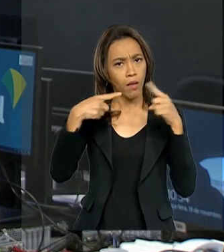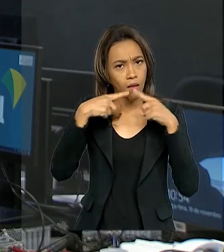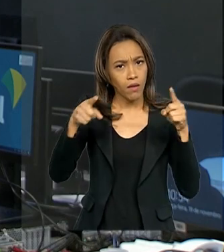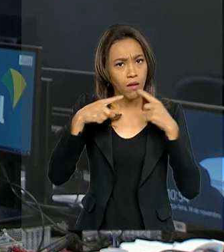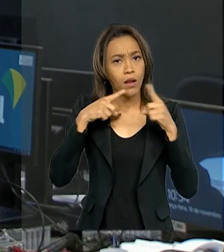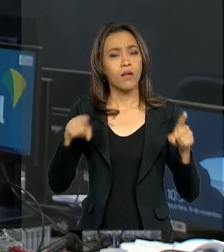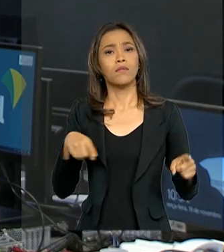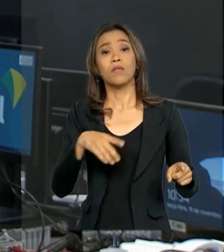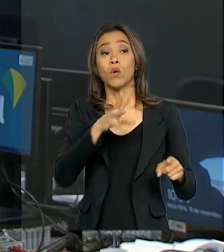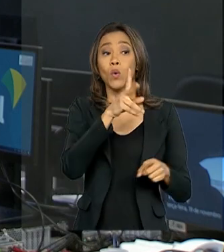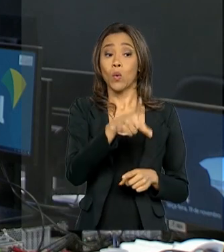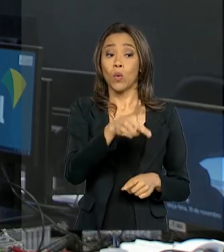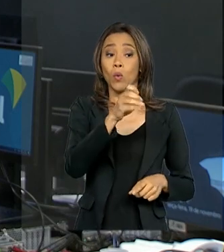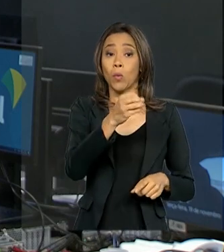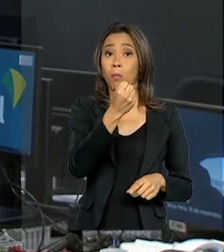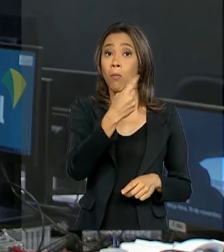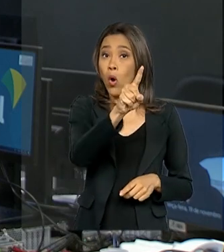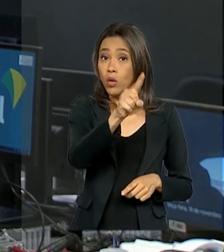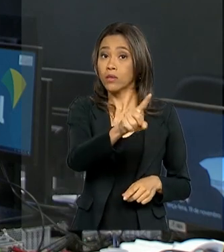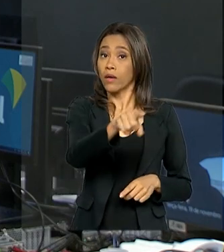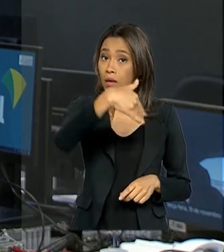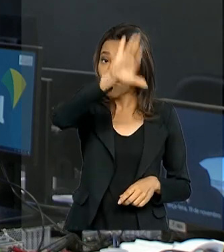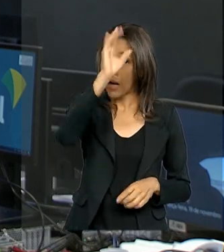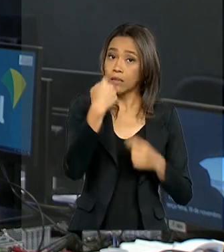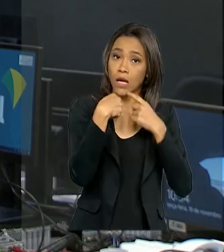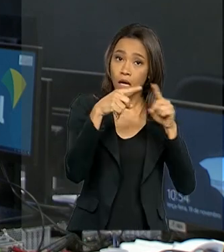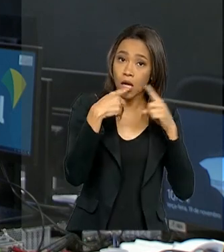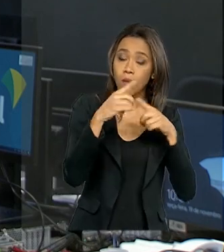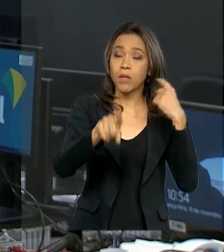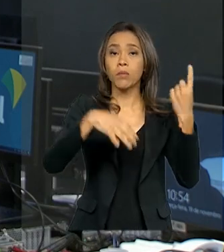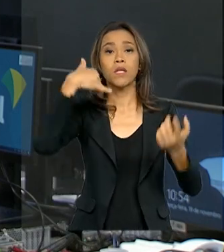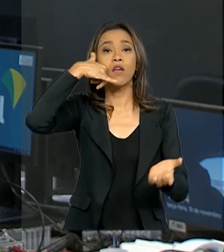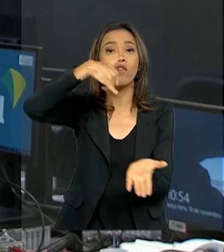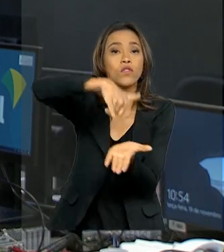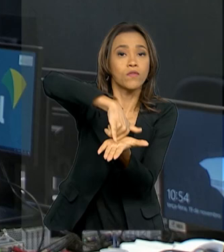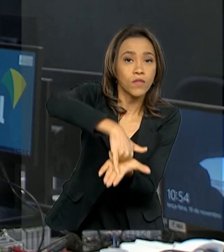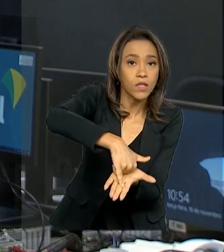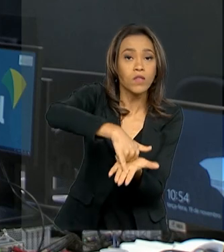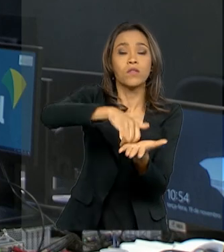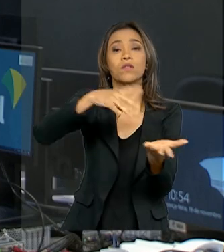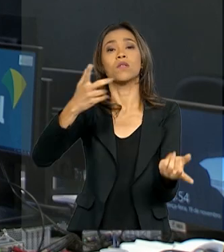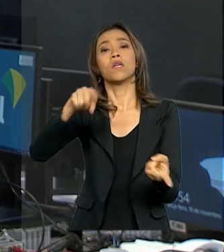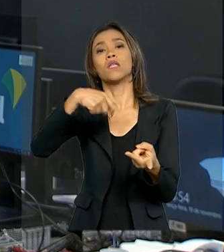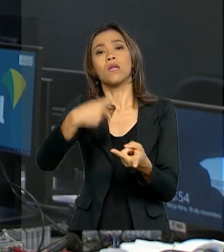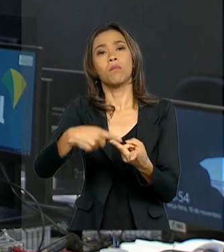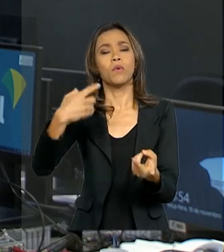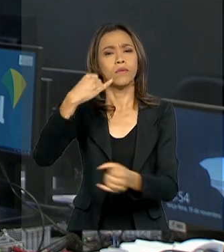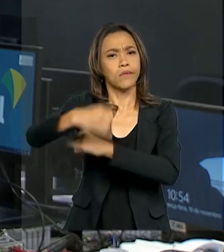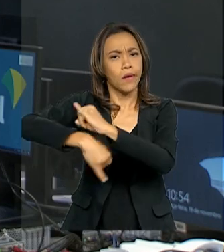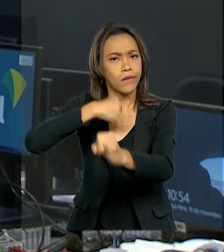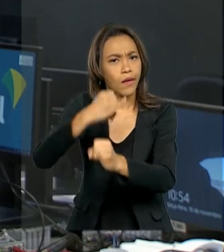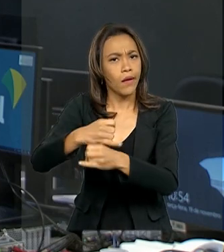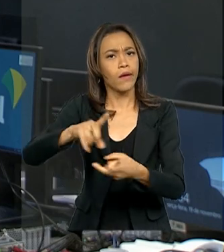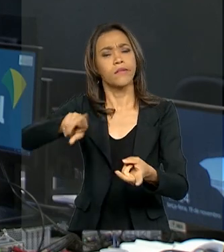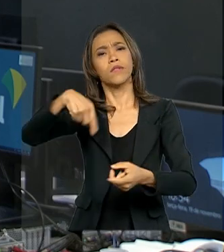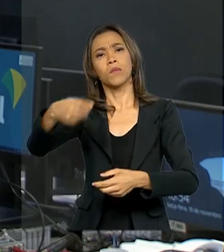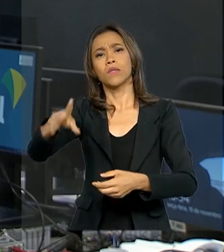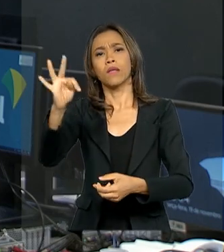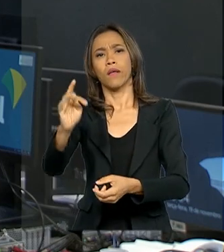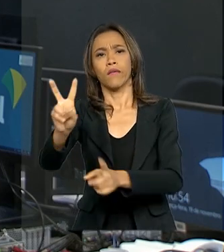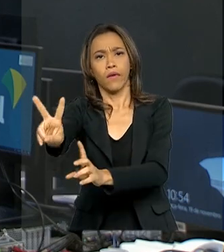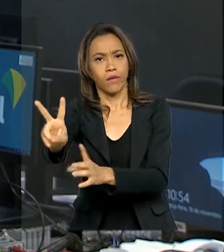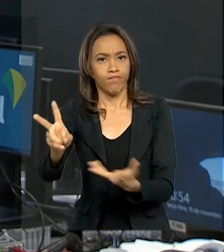descontentamento dos clientes, seguido pela telefonia fixa, celular pré-pago, banda larga e TV por assinatura.